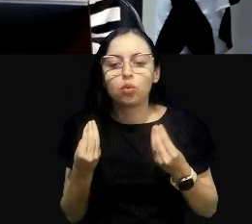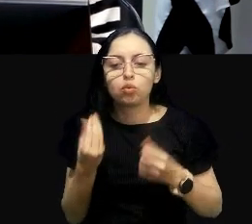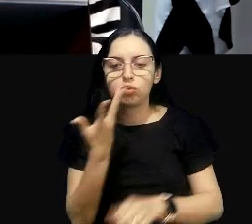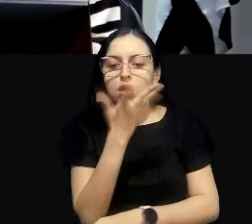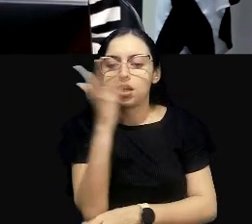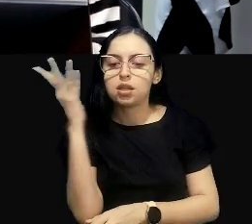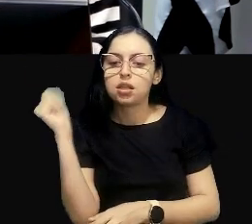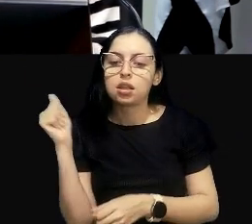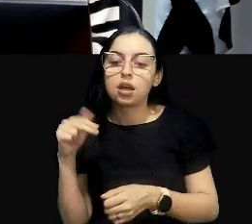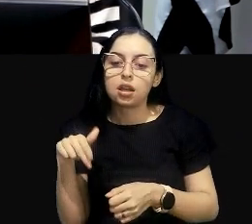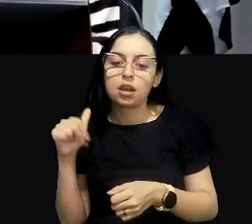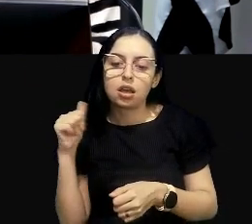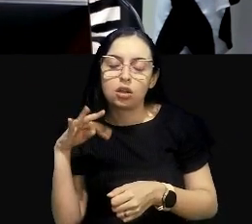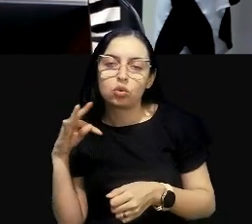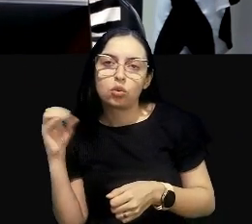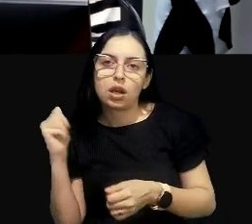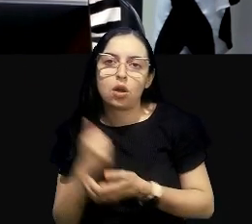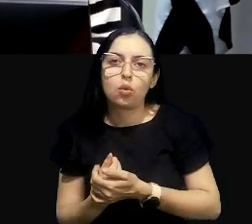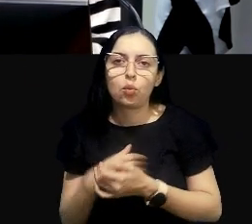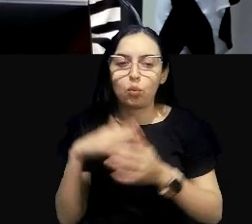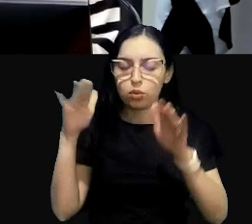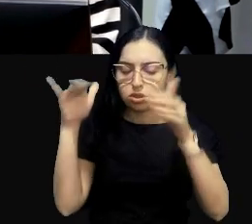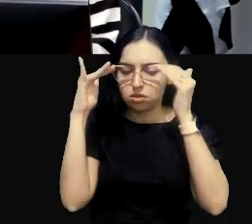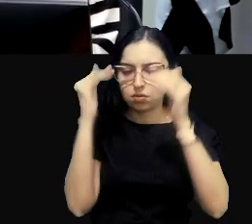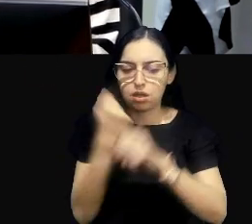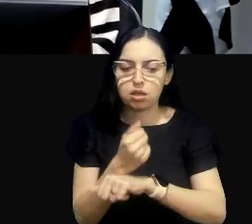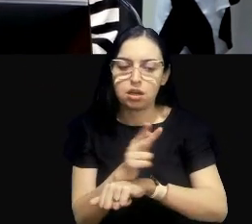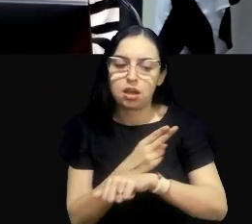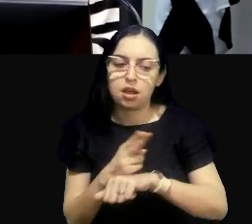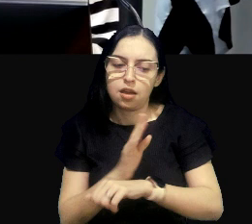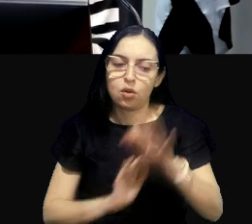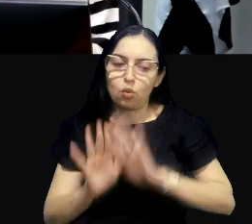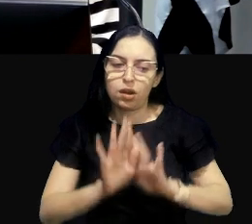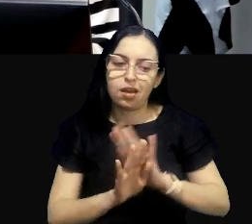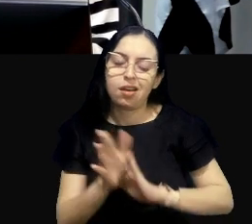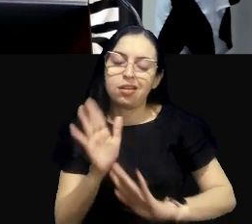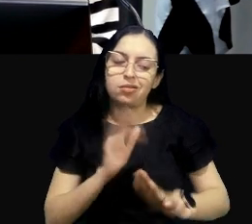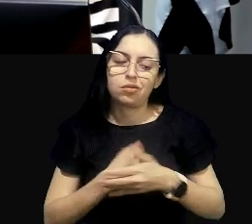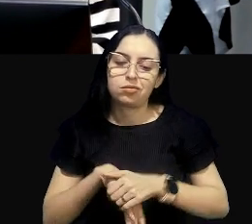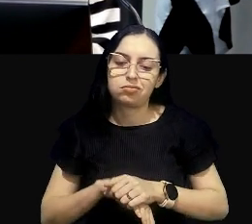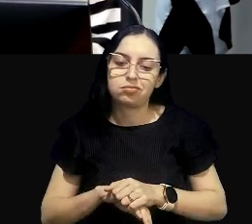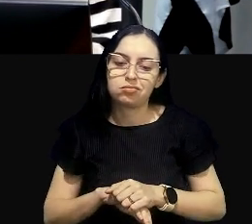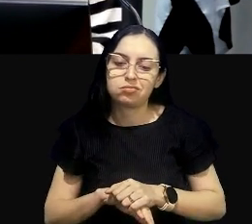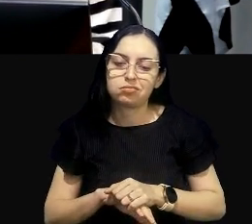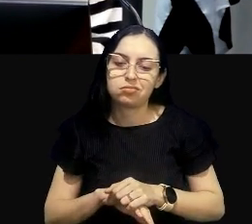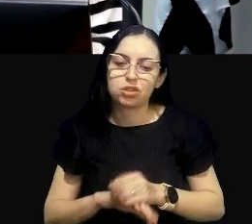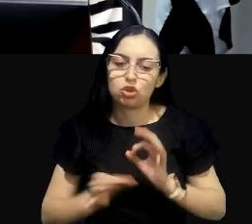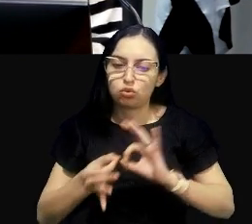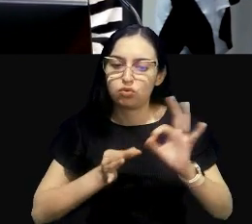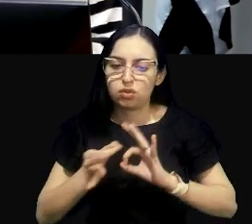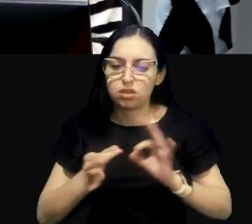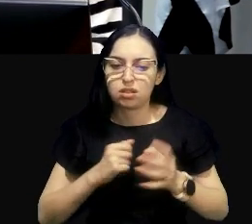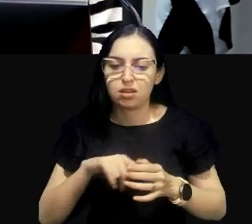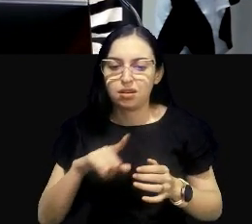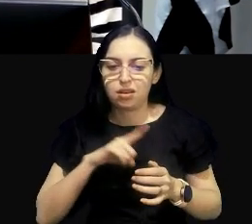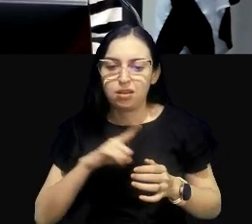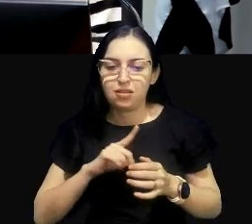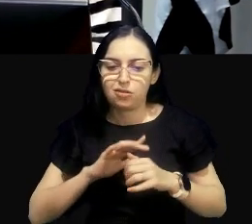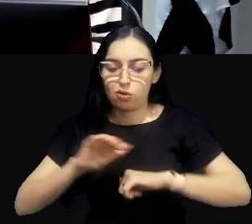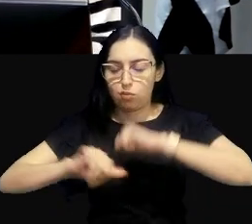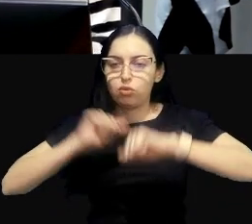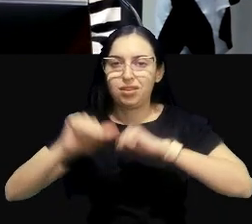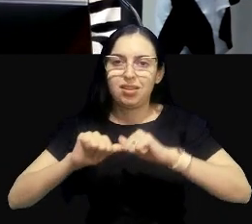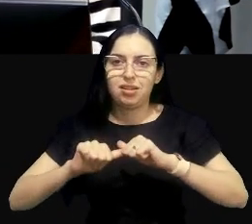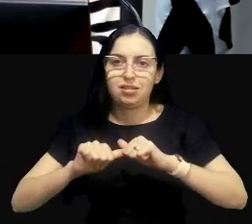naturais são de interesse da perícia. Eu acho que na configuração aí houve uma sobreposição